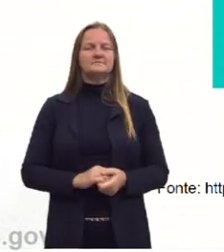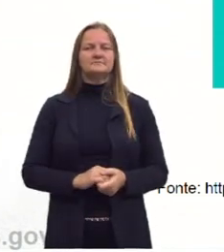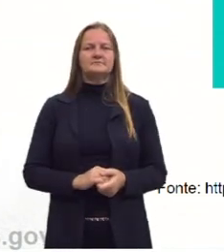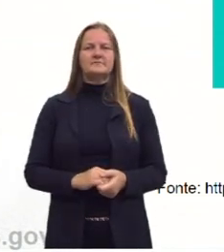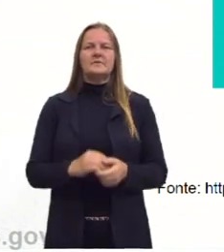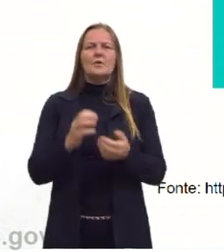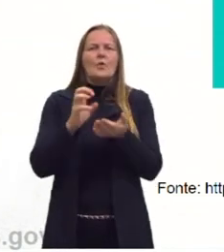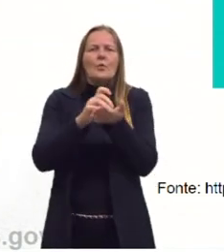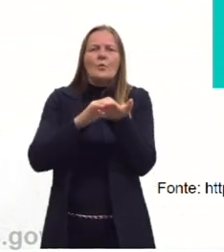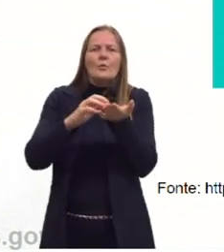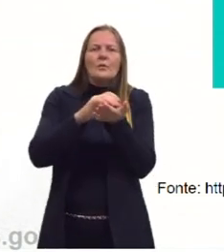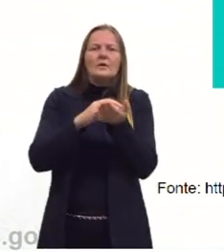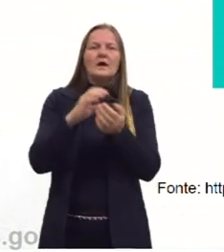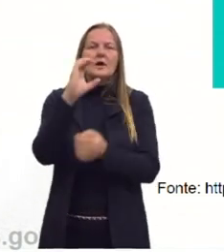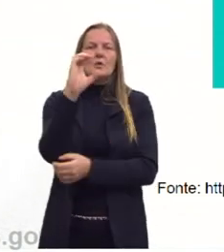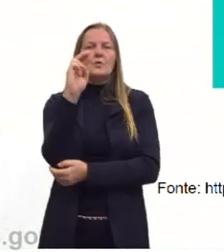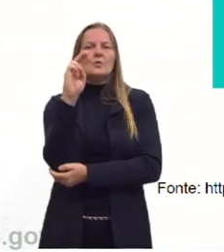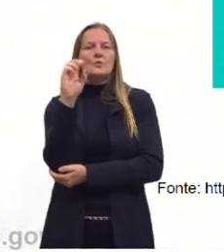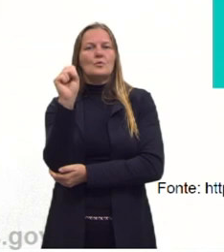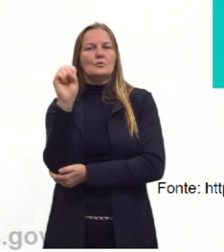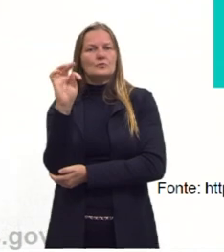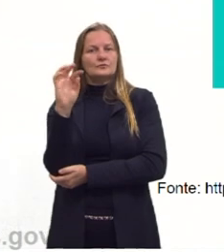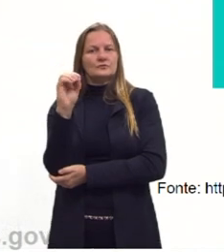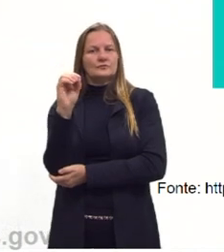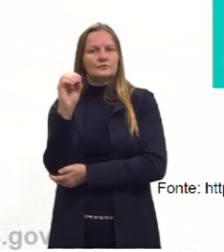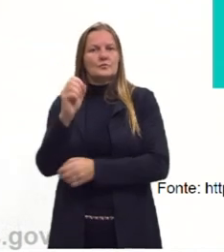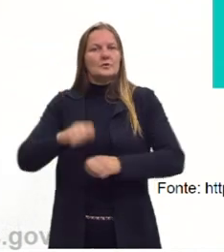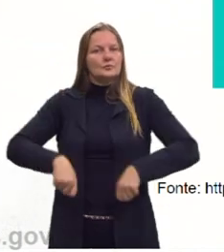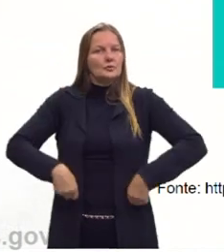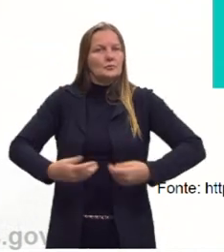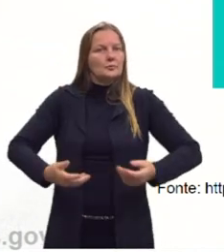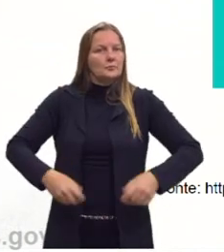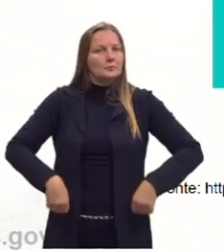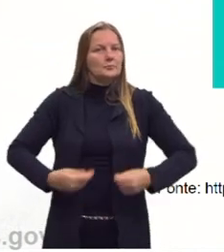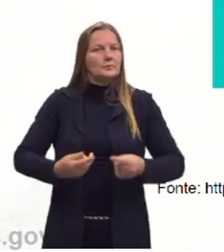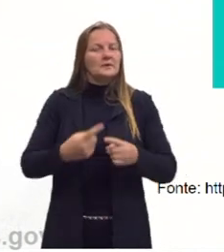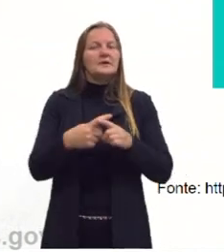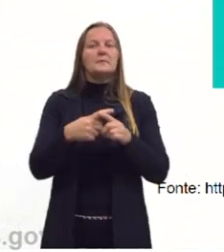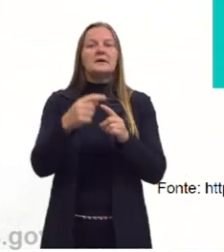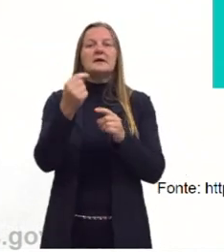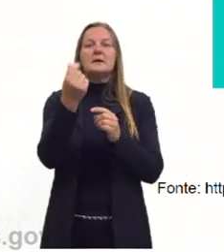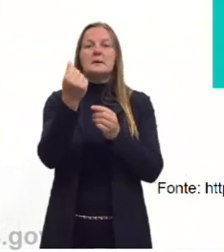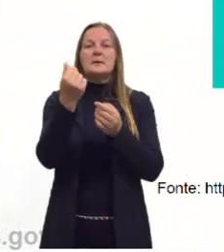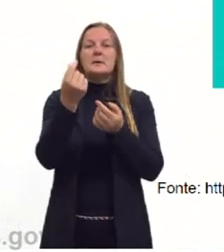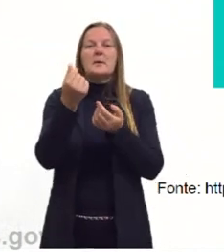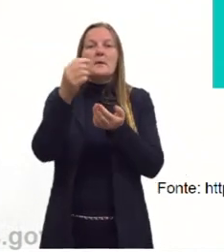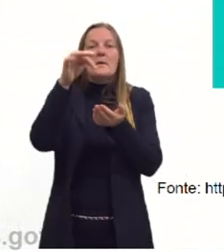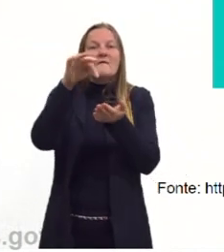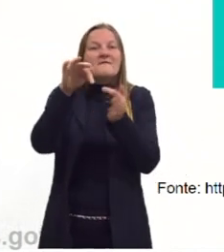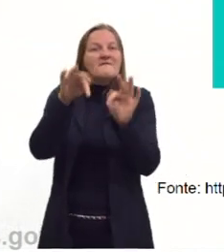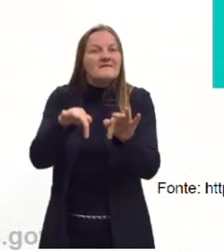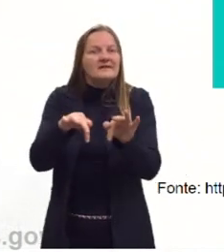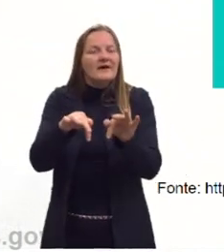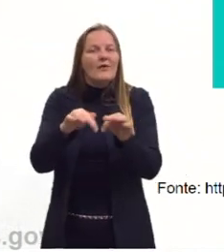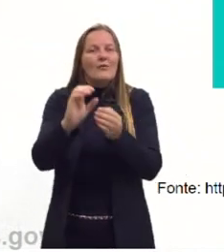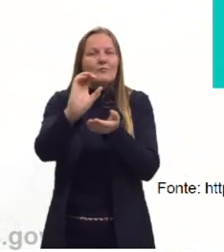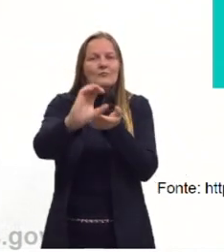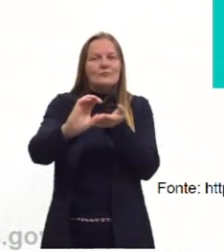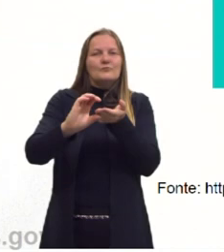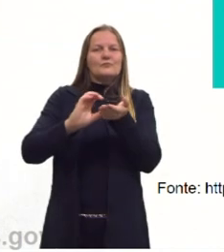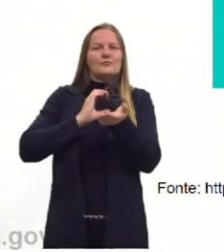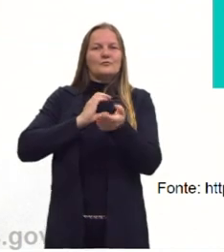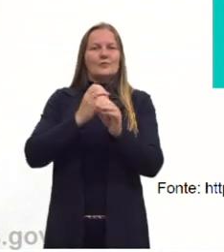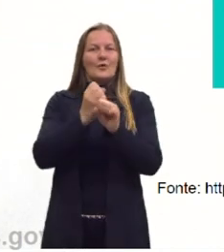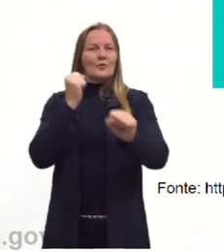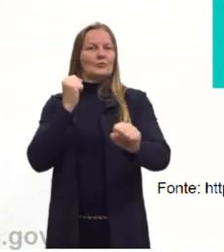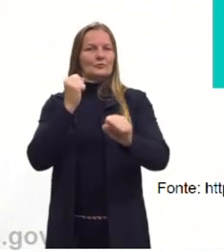calcular o custo que ela vai ter em cada produto e o preço final para que possa obter algum lucro?